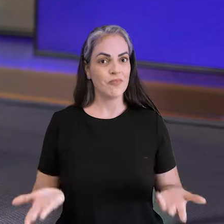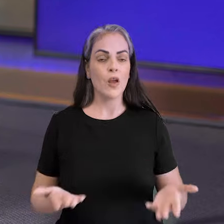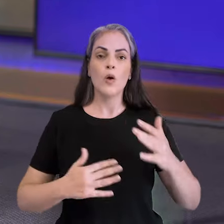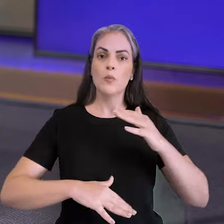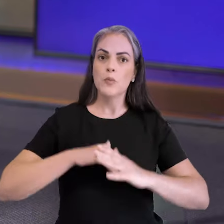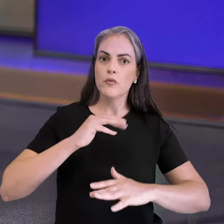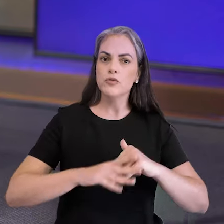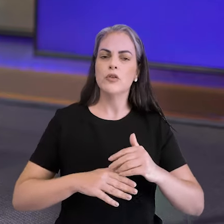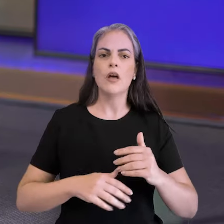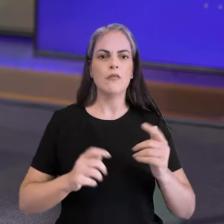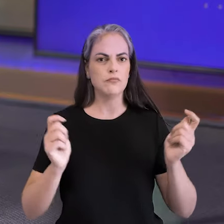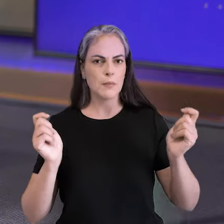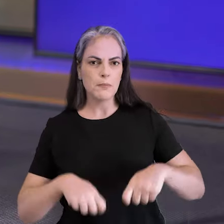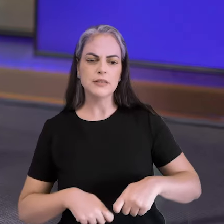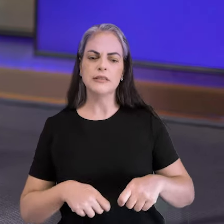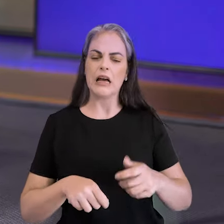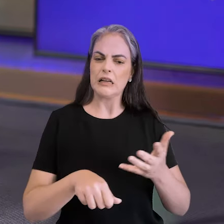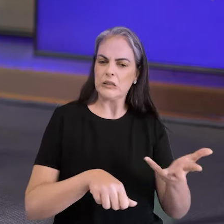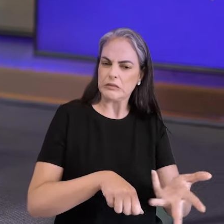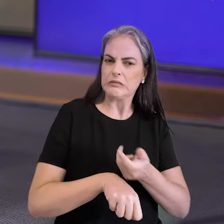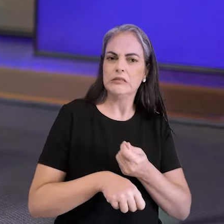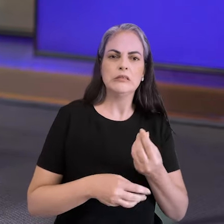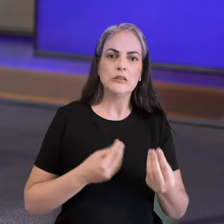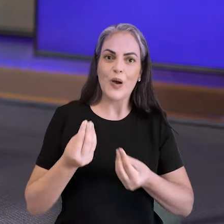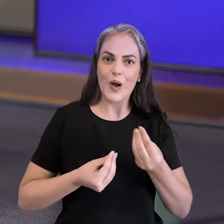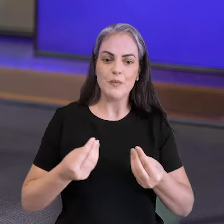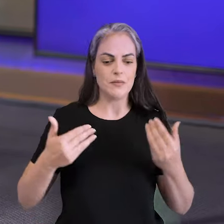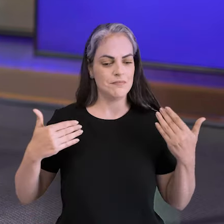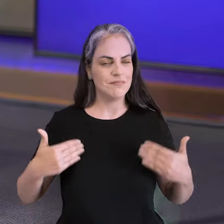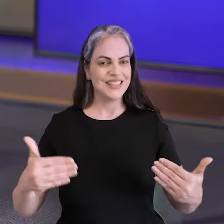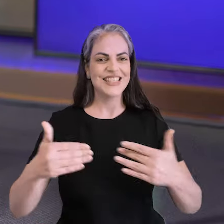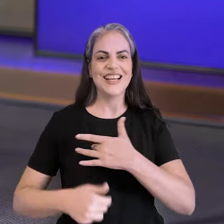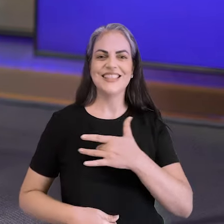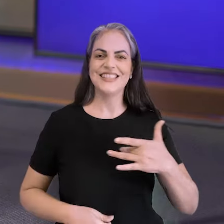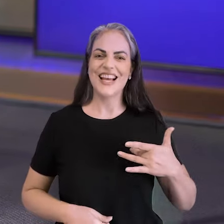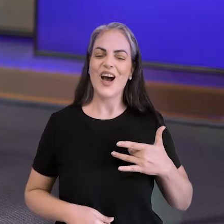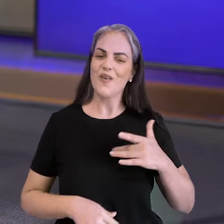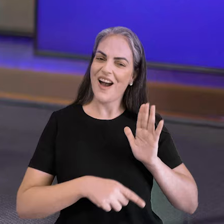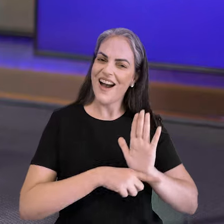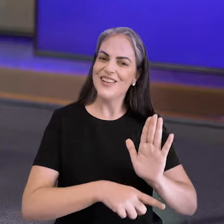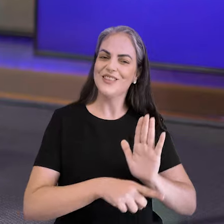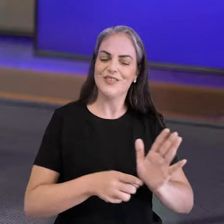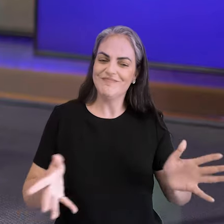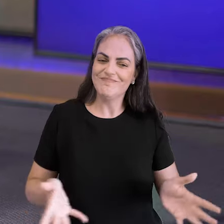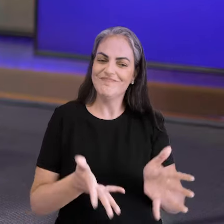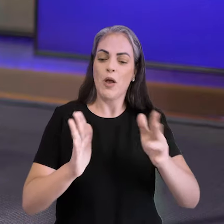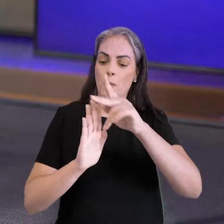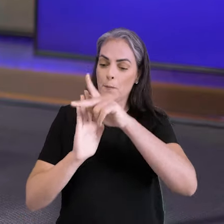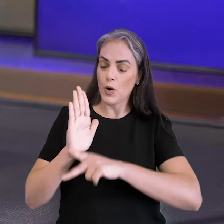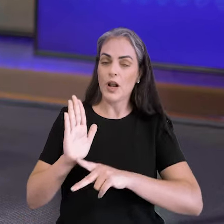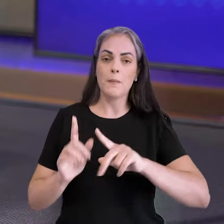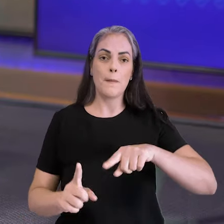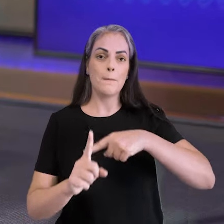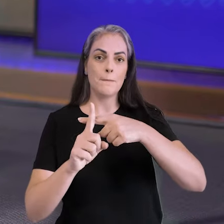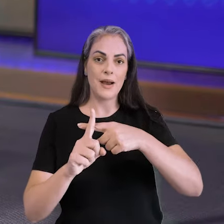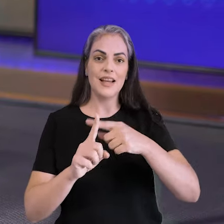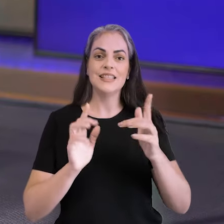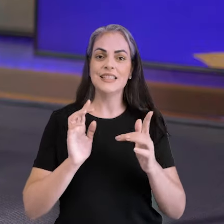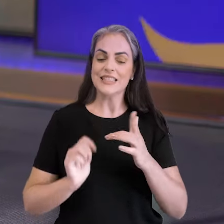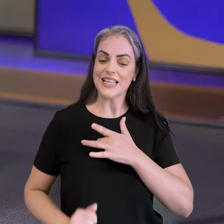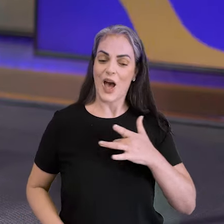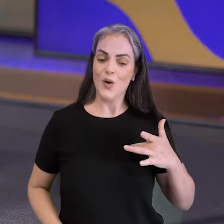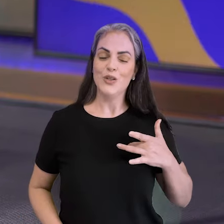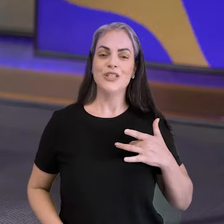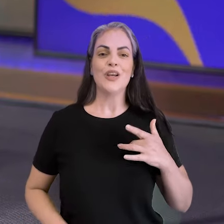profissionais e qualificar ainda mais o trabalho realizado por eles, o Ministério da Saúde promove o programa Mais Saúde com a